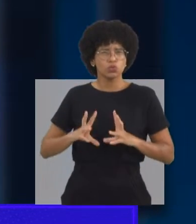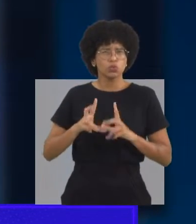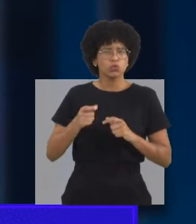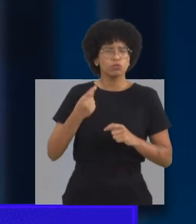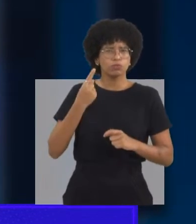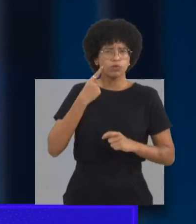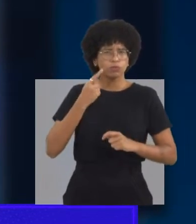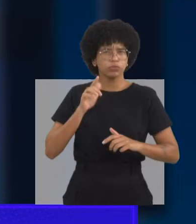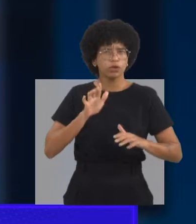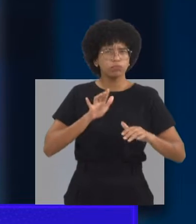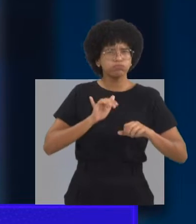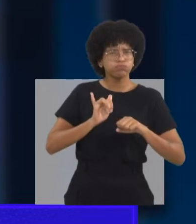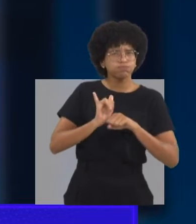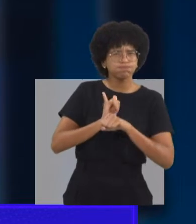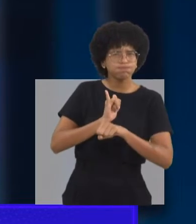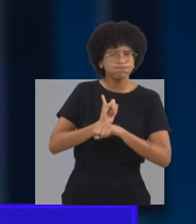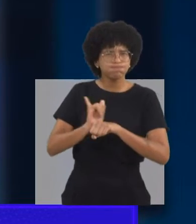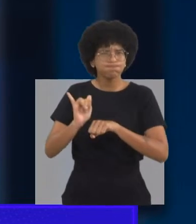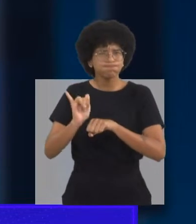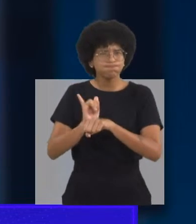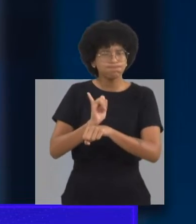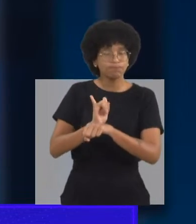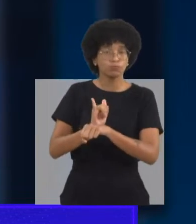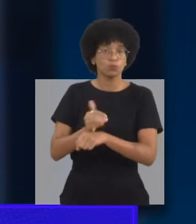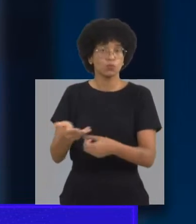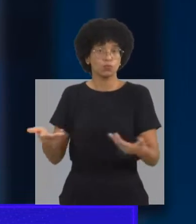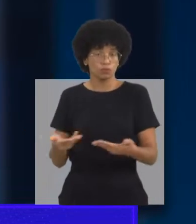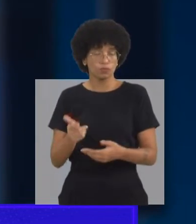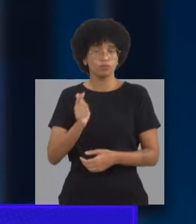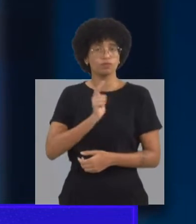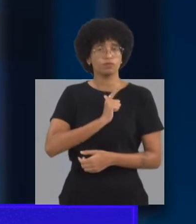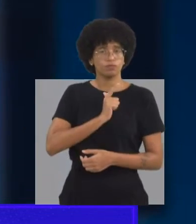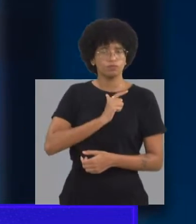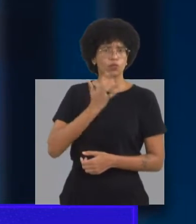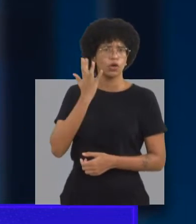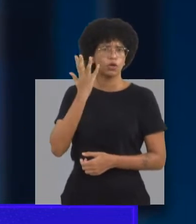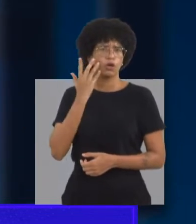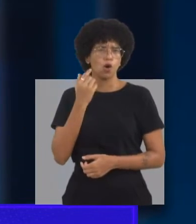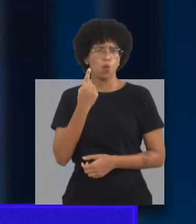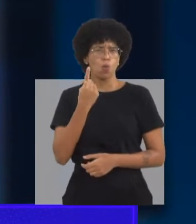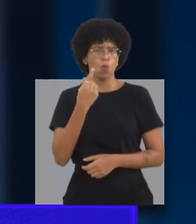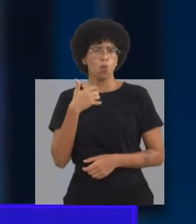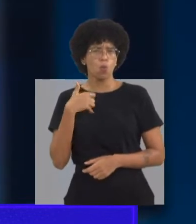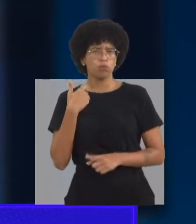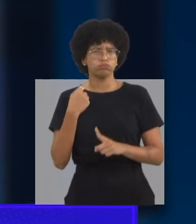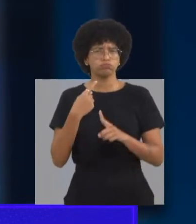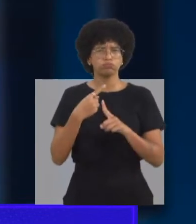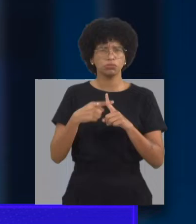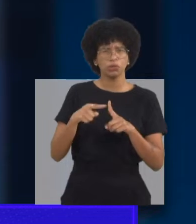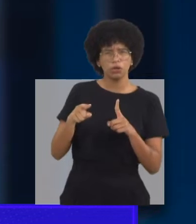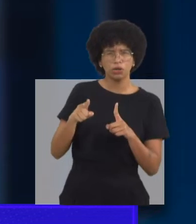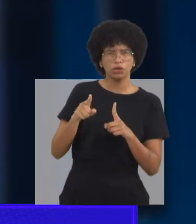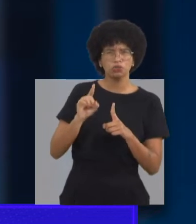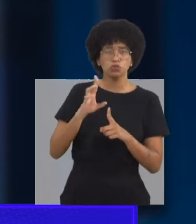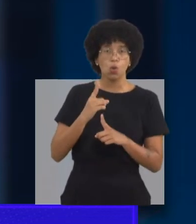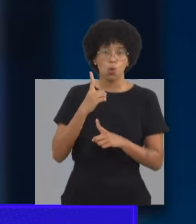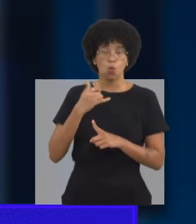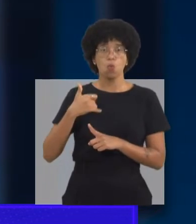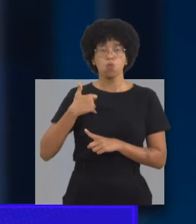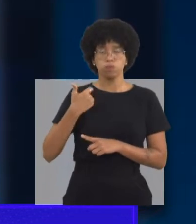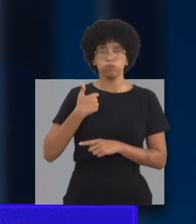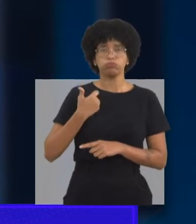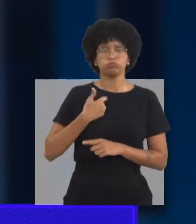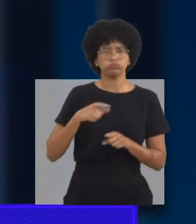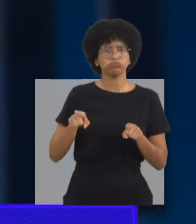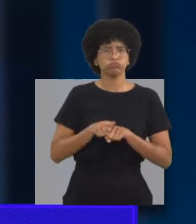momento, se viu todo mundo com muita cautela. Hoje, nós temos crianças com um